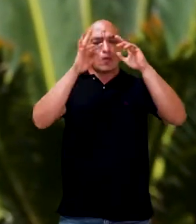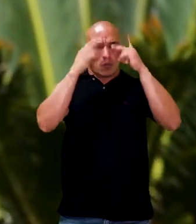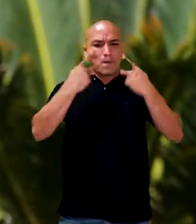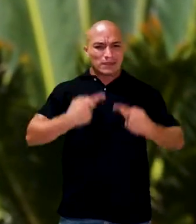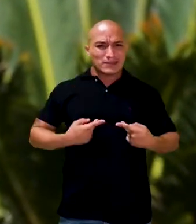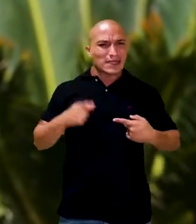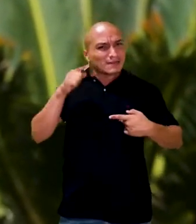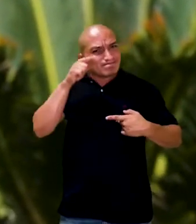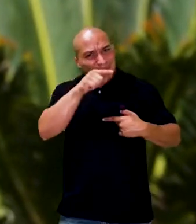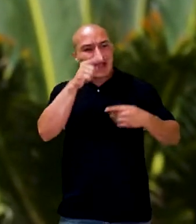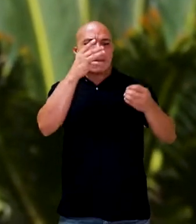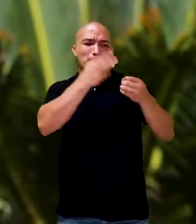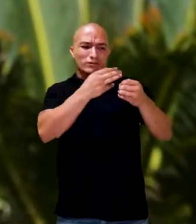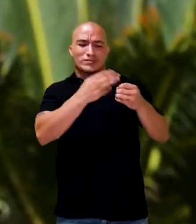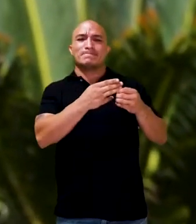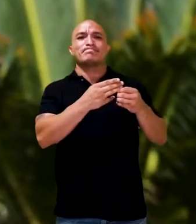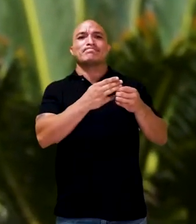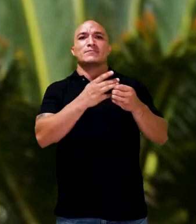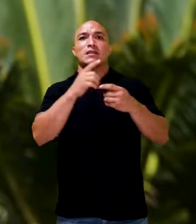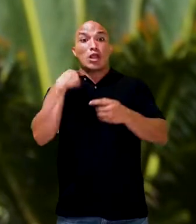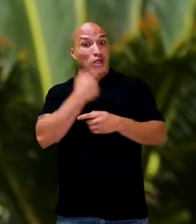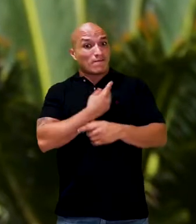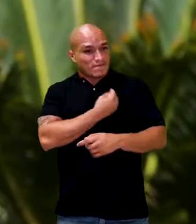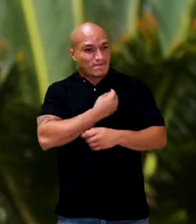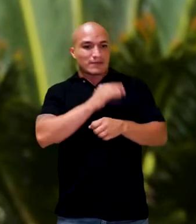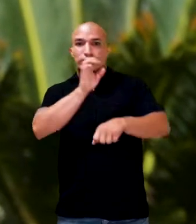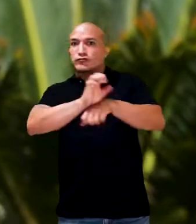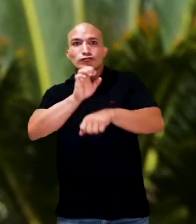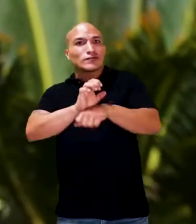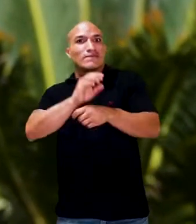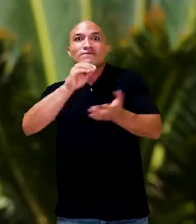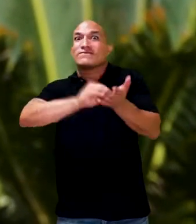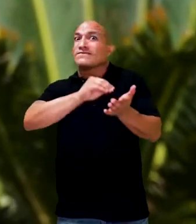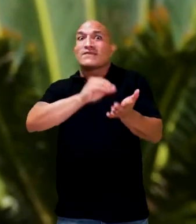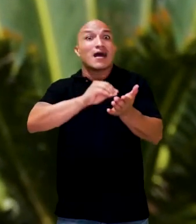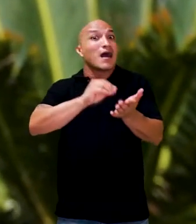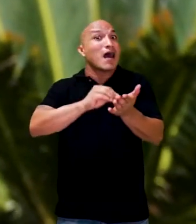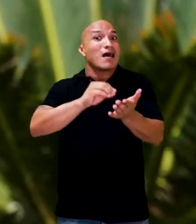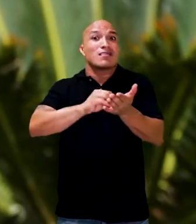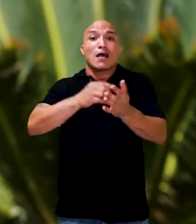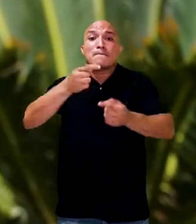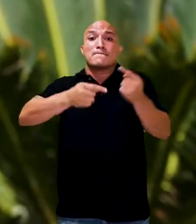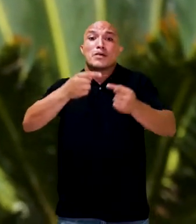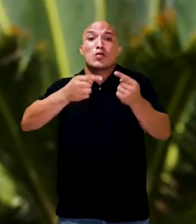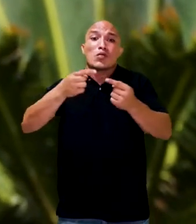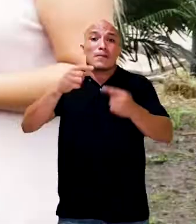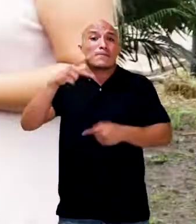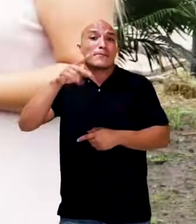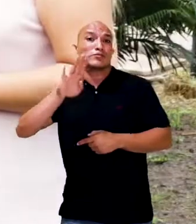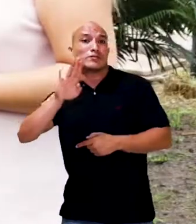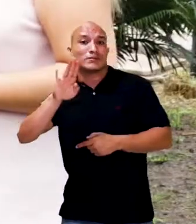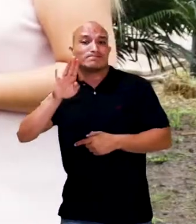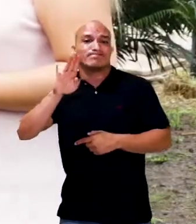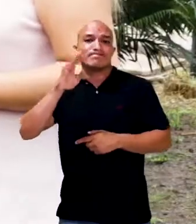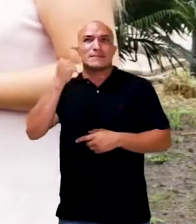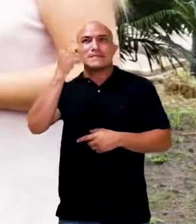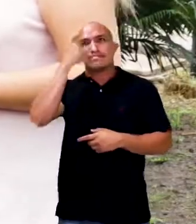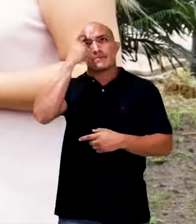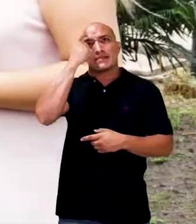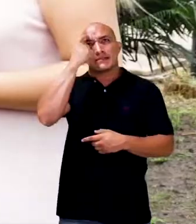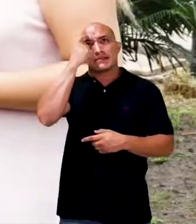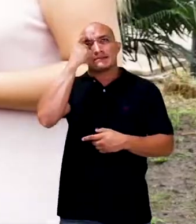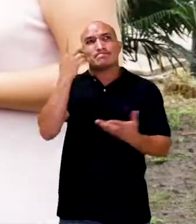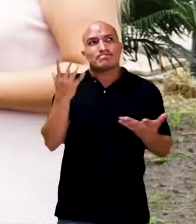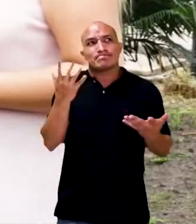humanizado sobre esse município. Nós vivemos em um estado que ele é carente de políticas públicas, né? De políticas